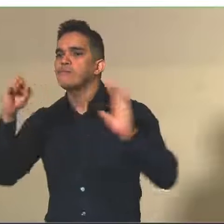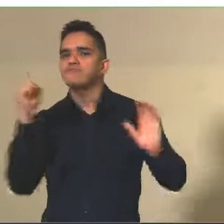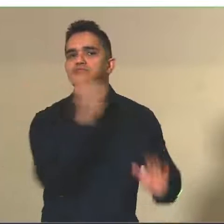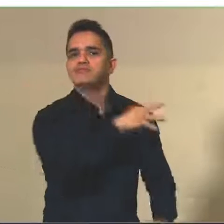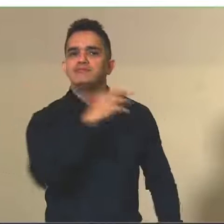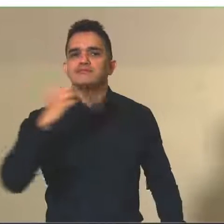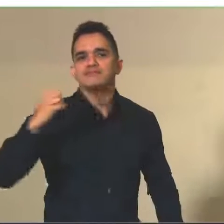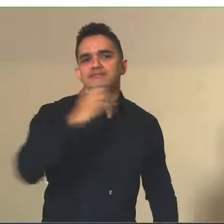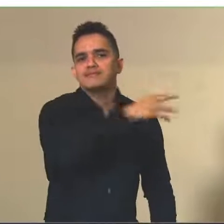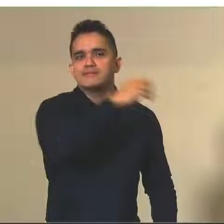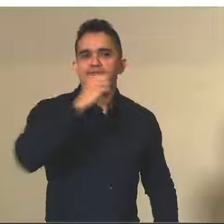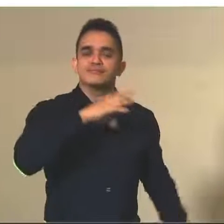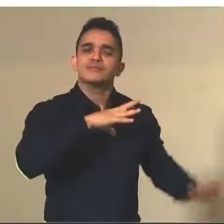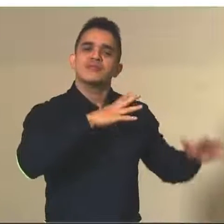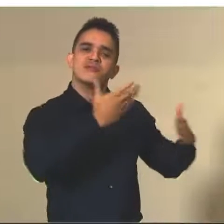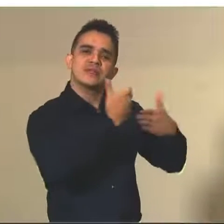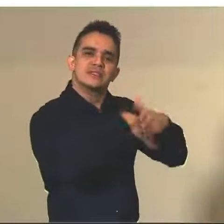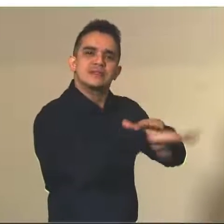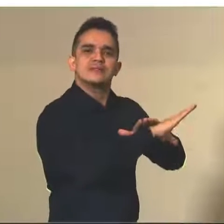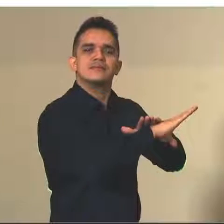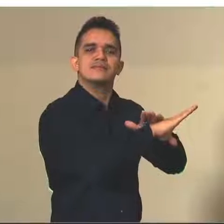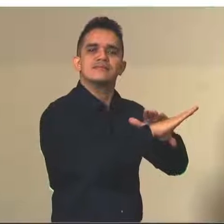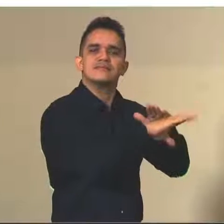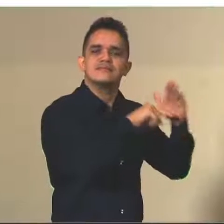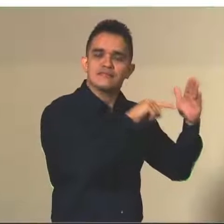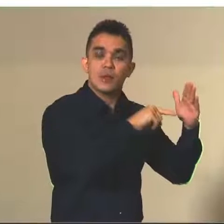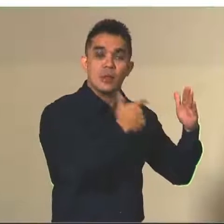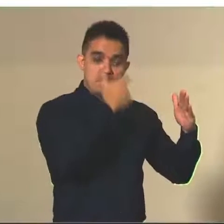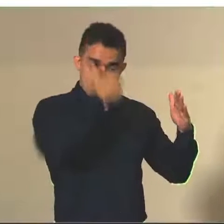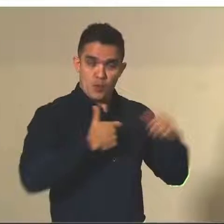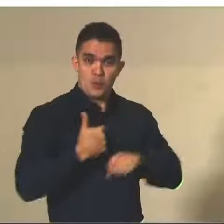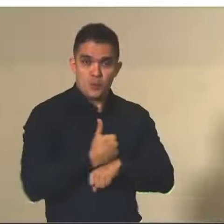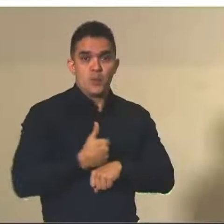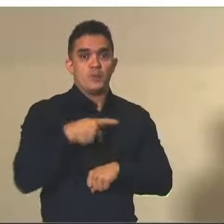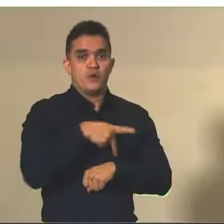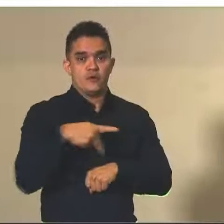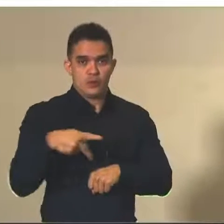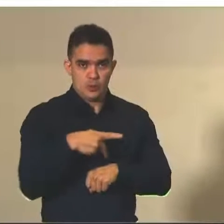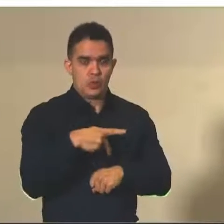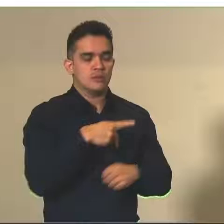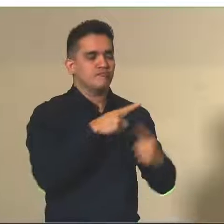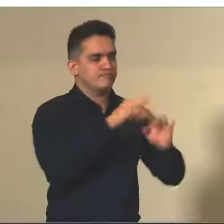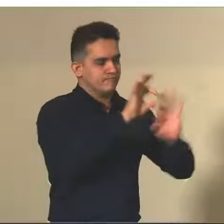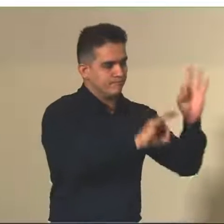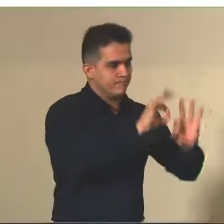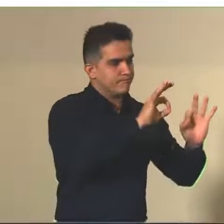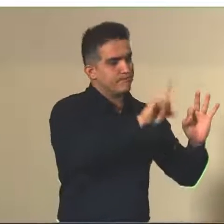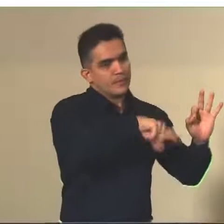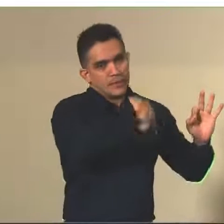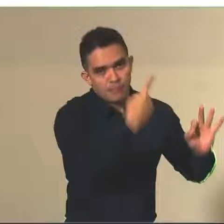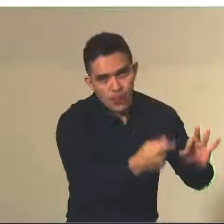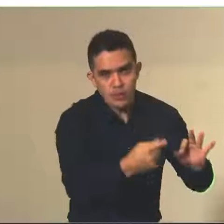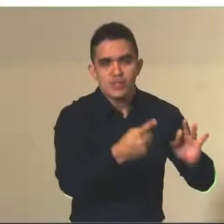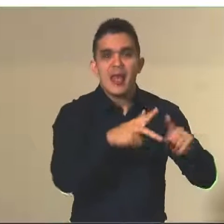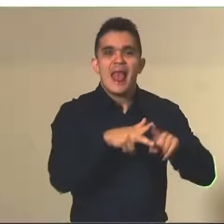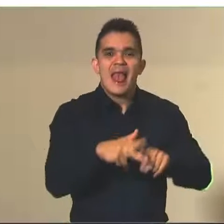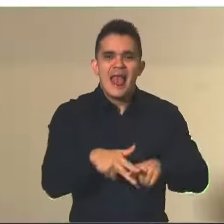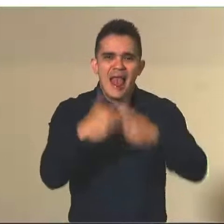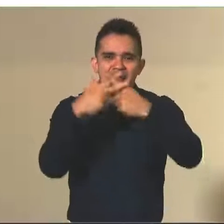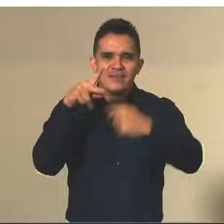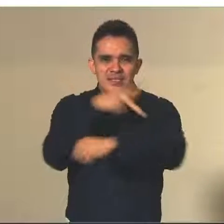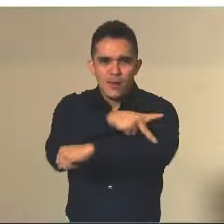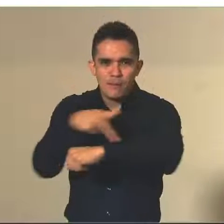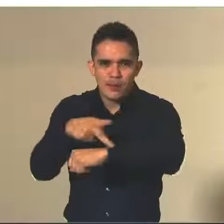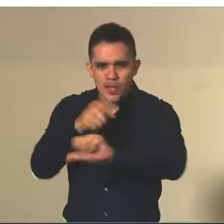etapas, desde a parte de elaboração, que é feita por professores, depois tem toda a revisão pedagógica, em